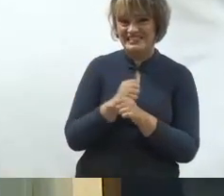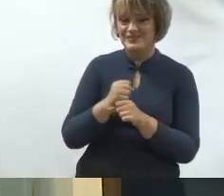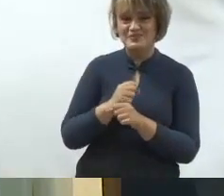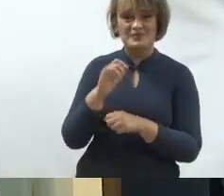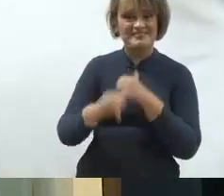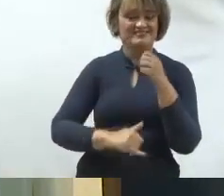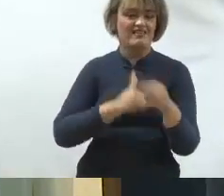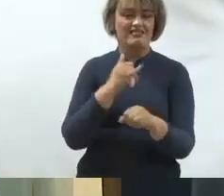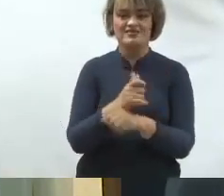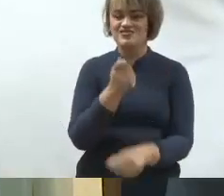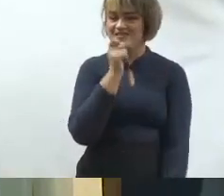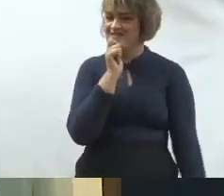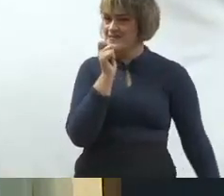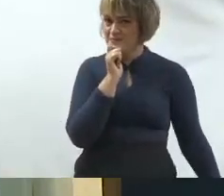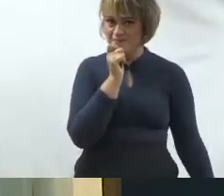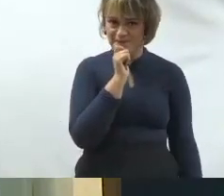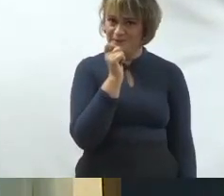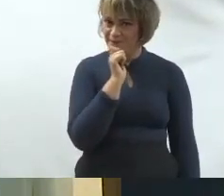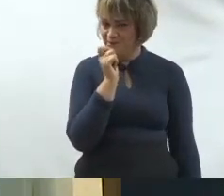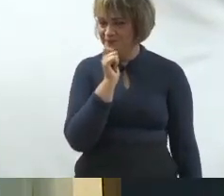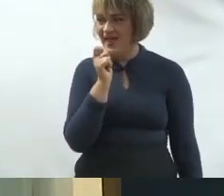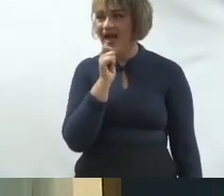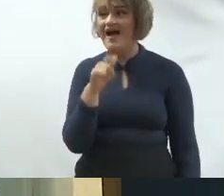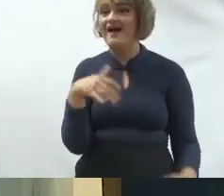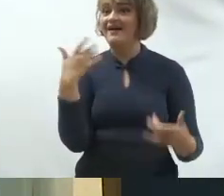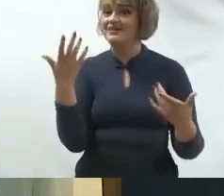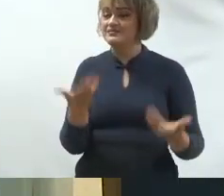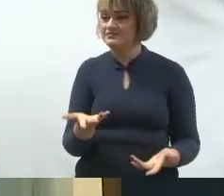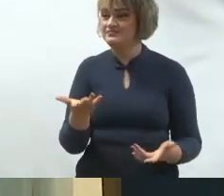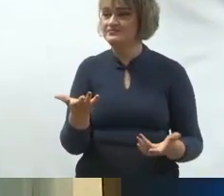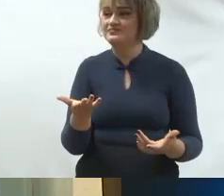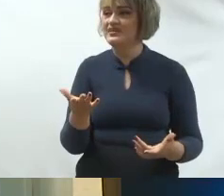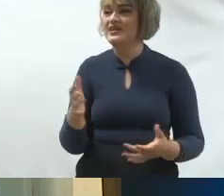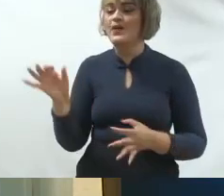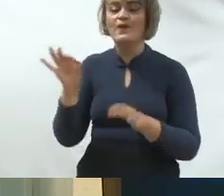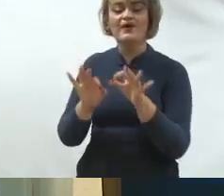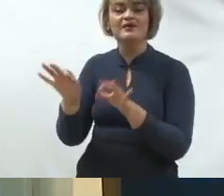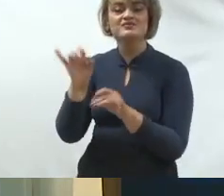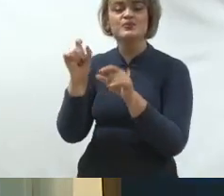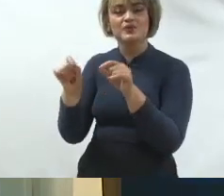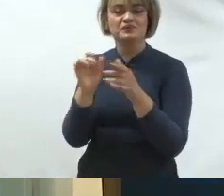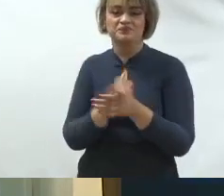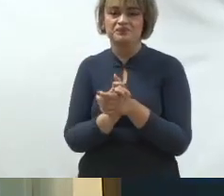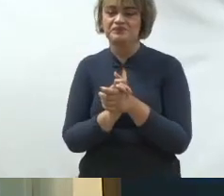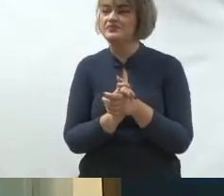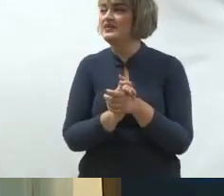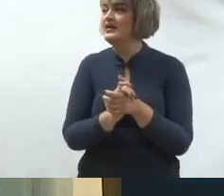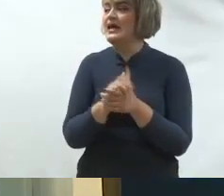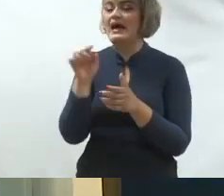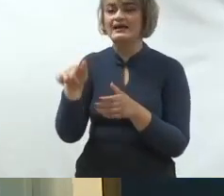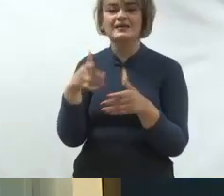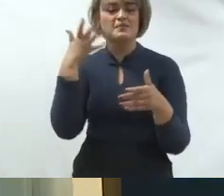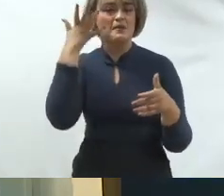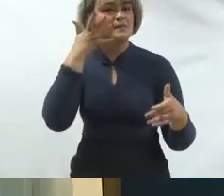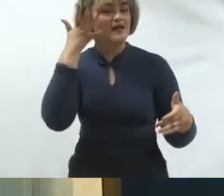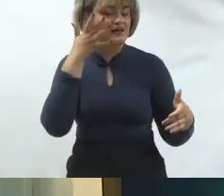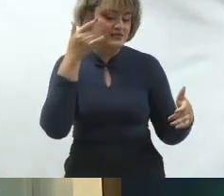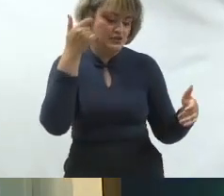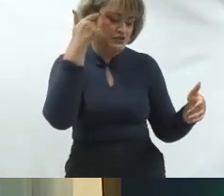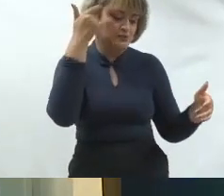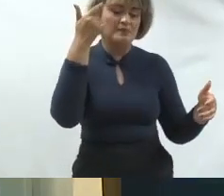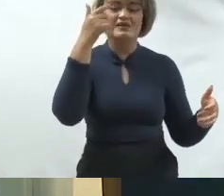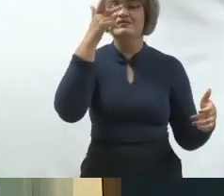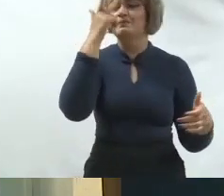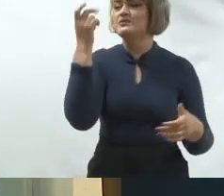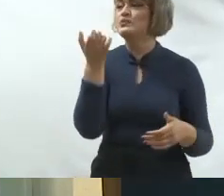internet, pré-internet. E nesse sentido, o que eu preparei para vocês? Quando a veio para uma palestra dessa, a gente imagina, são